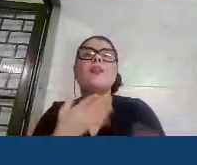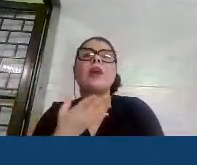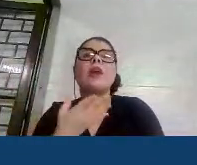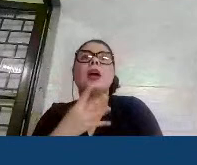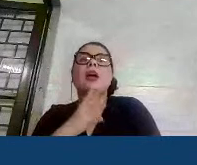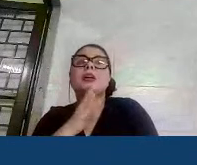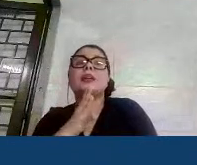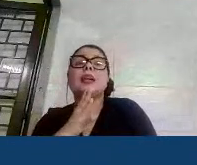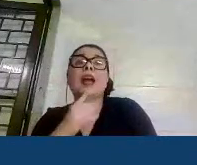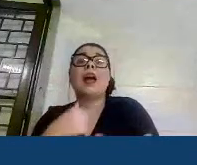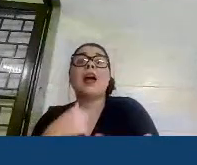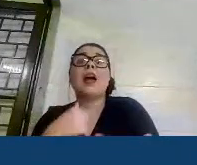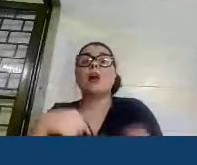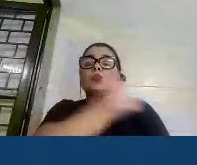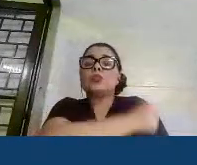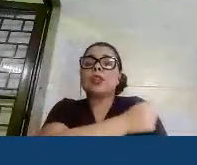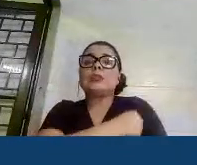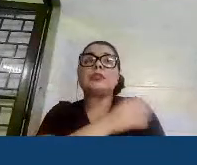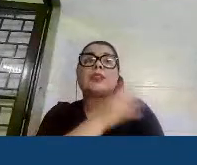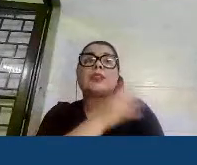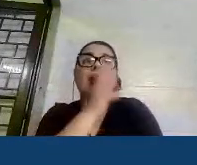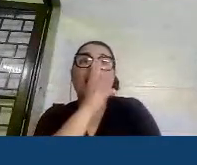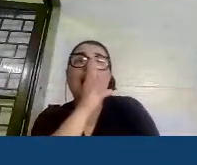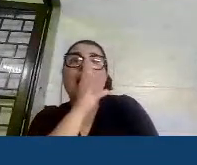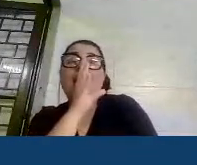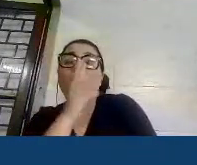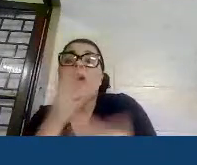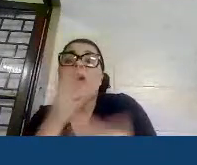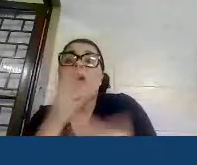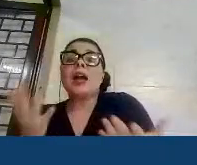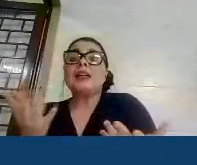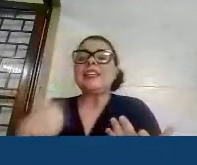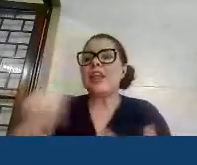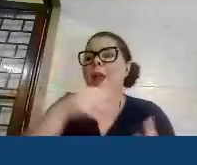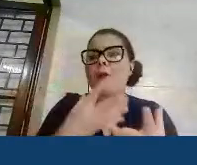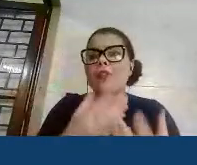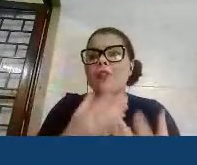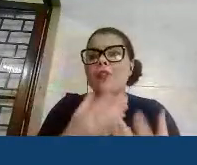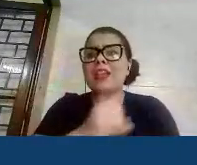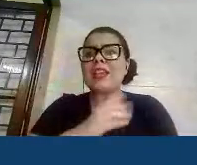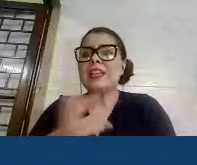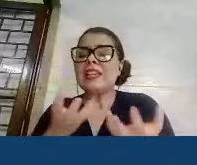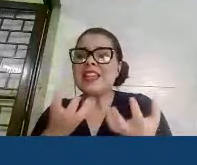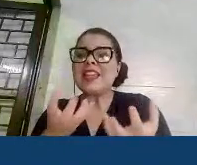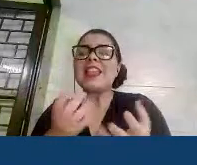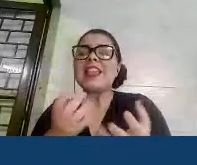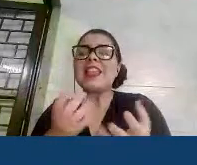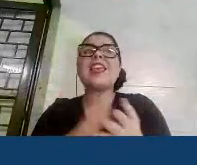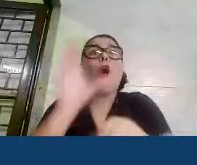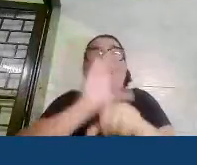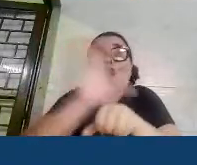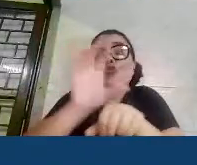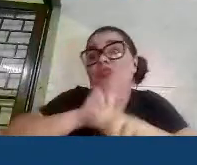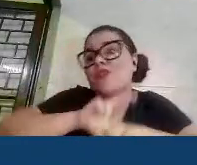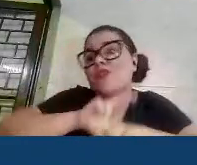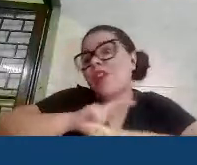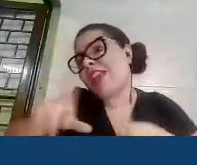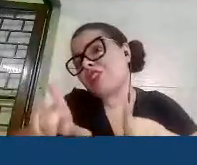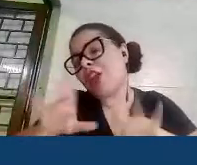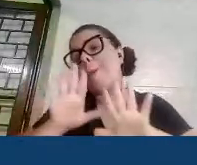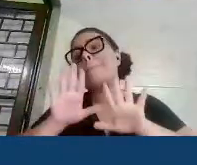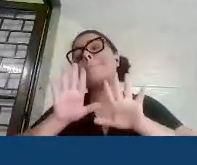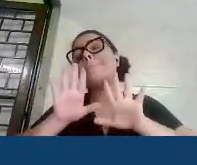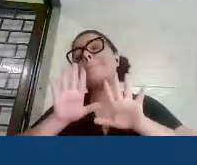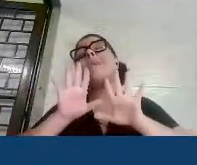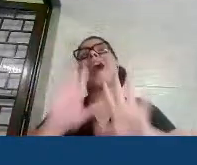brilharem, né? E muitos queriam até outros tipos de curso, que mais à frente eu falo, mas o universo do CPM,